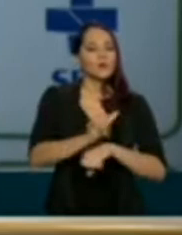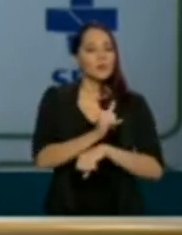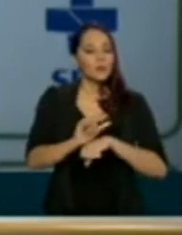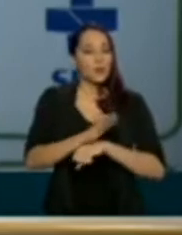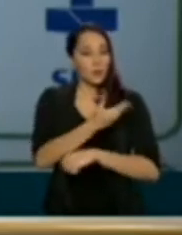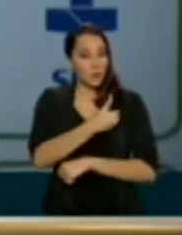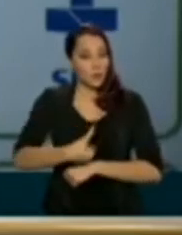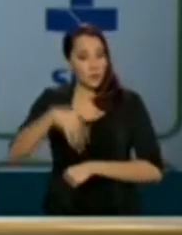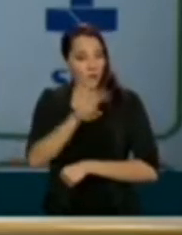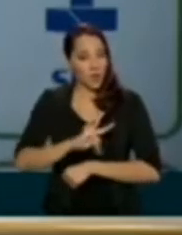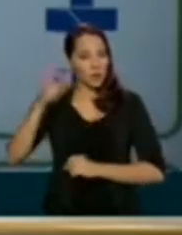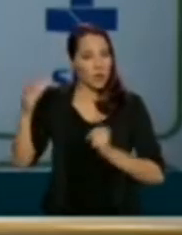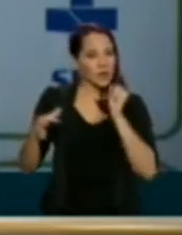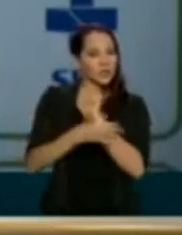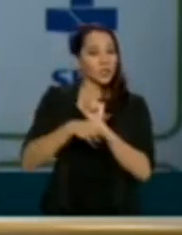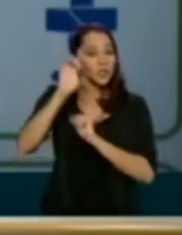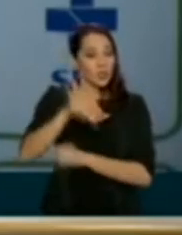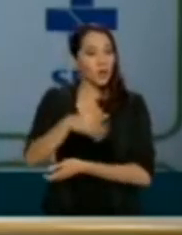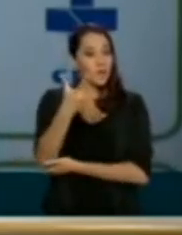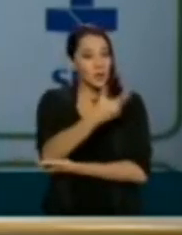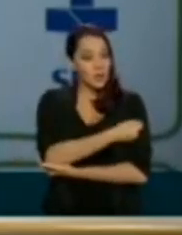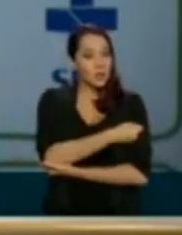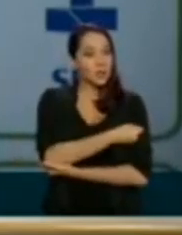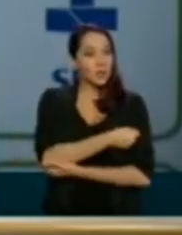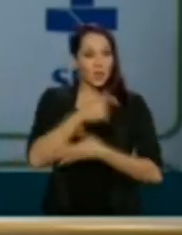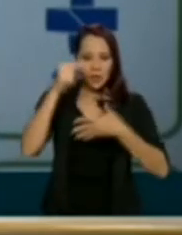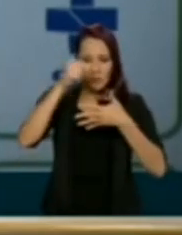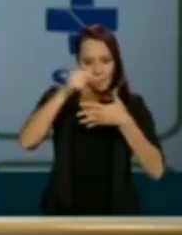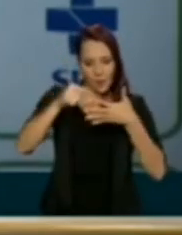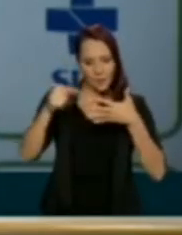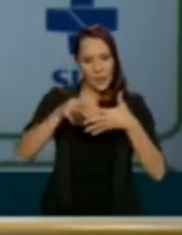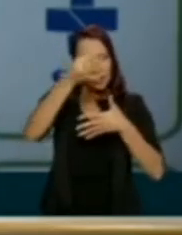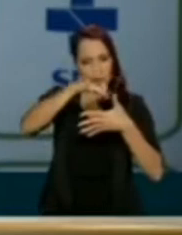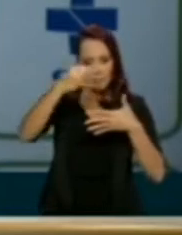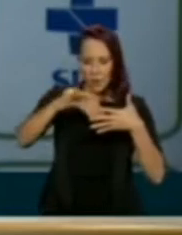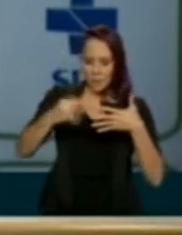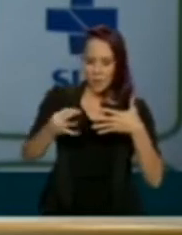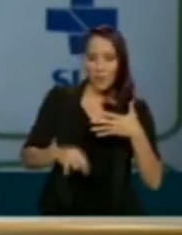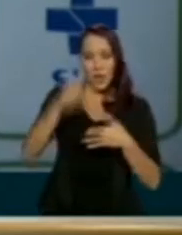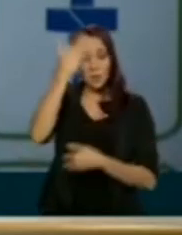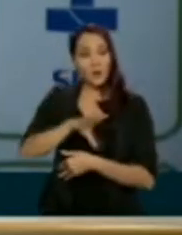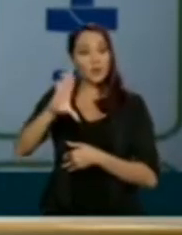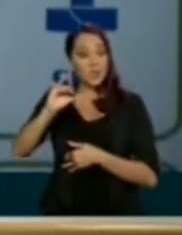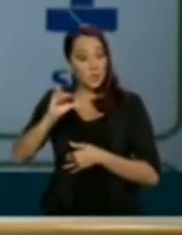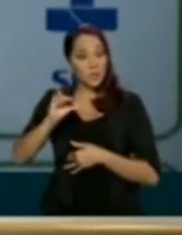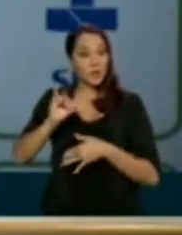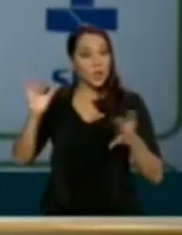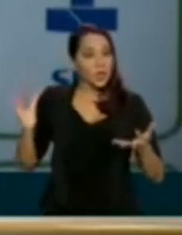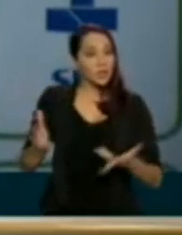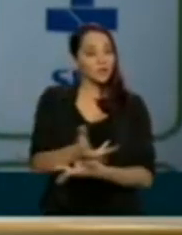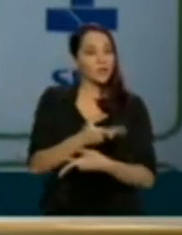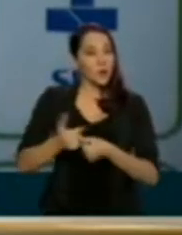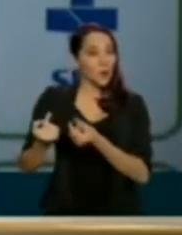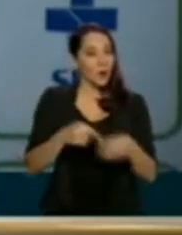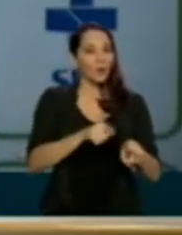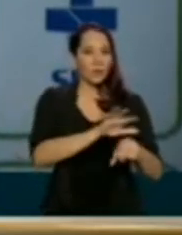do governo federal para garantir que apenas vacinas que cumpram todos os requisitos e comprovações científicas de eficácia contra o